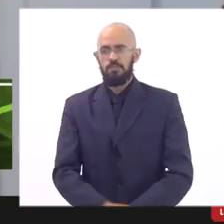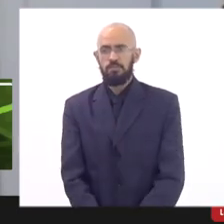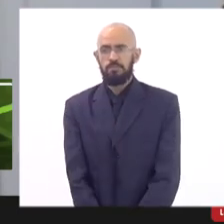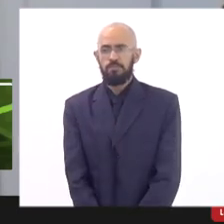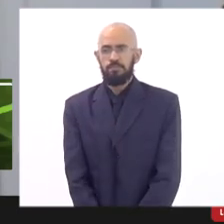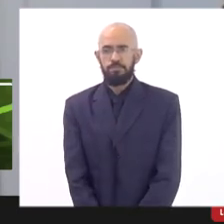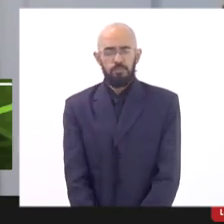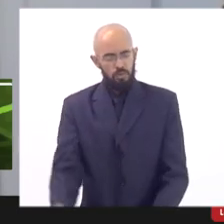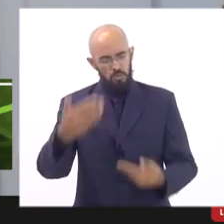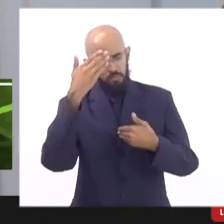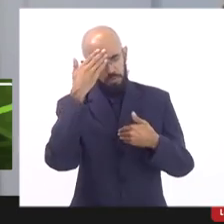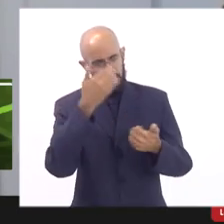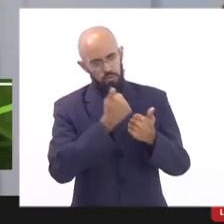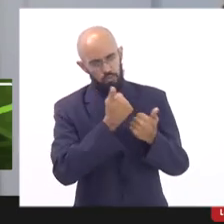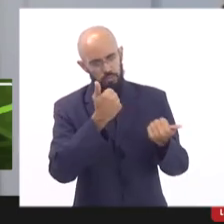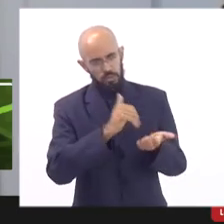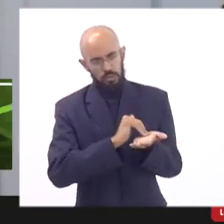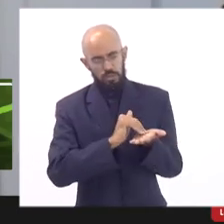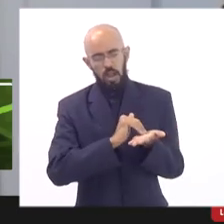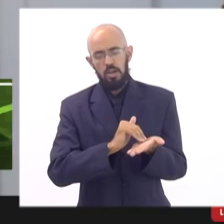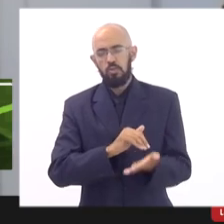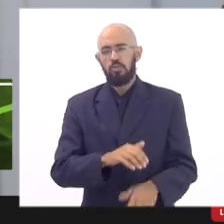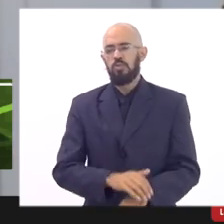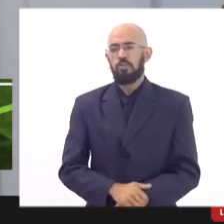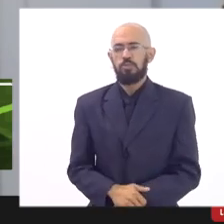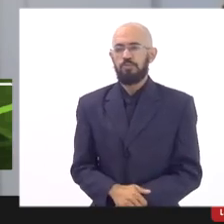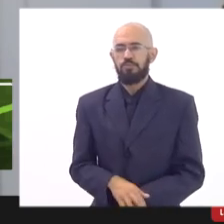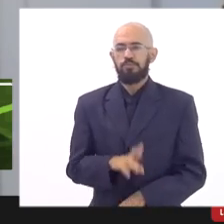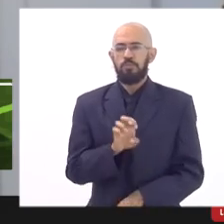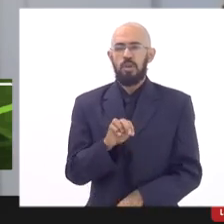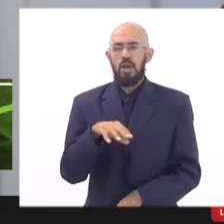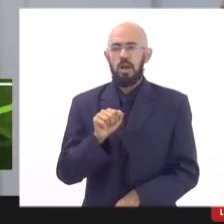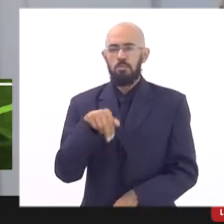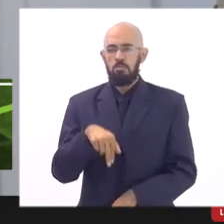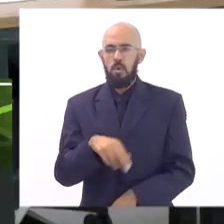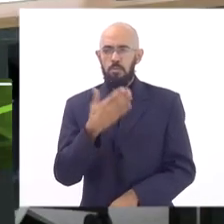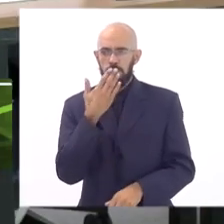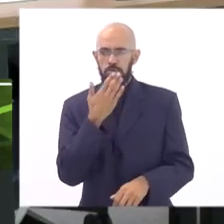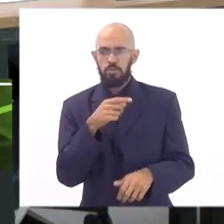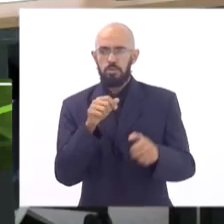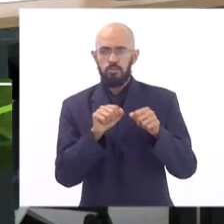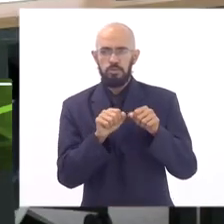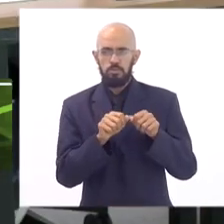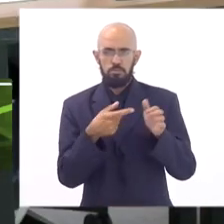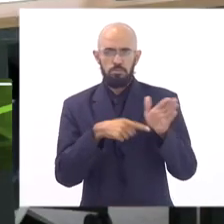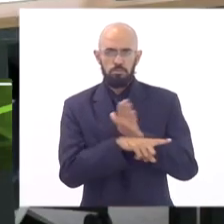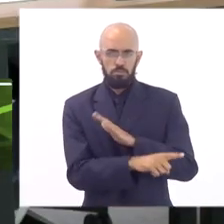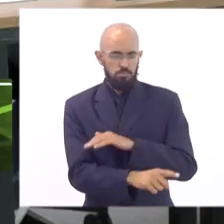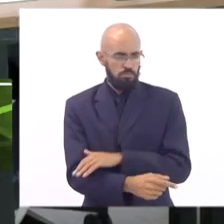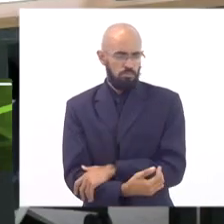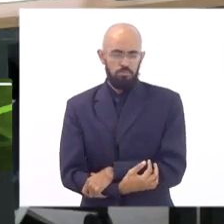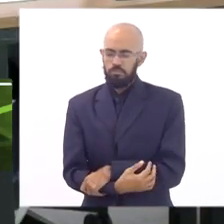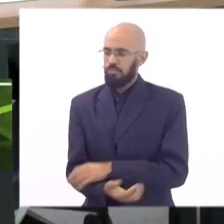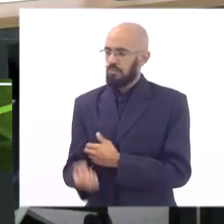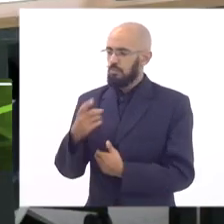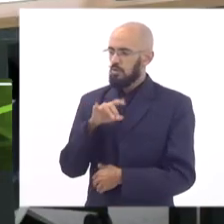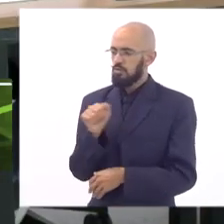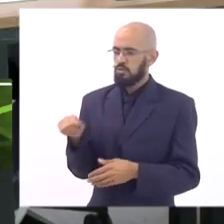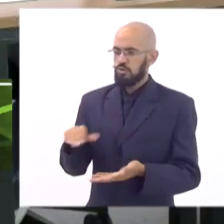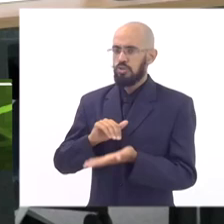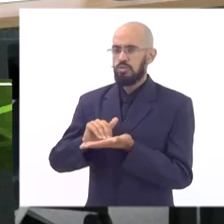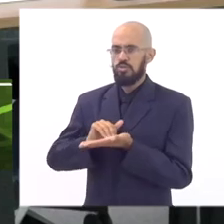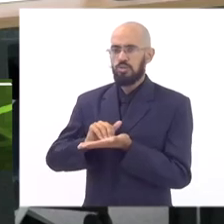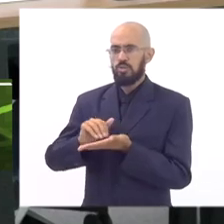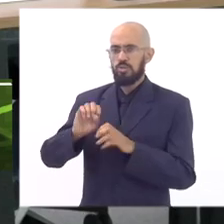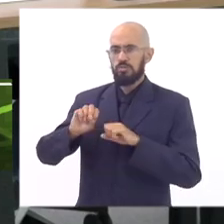obrigado subsecretário o Ramon pediu aqui para fazer uma pergunta pode falar Ramon Bom dia pessoal da Seduc eu